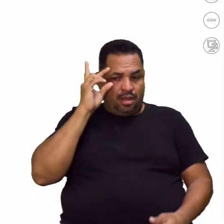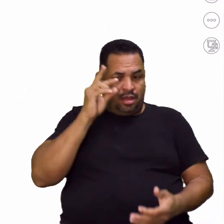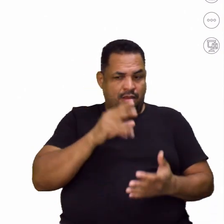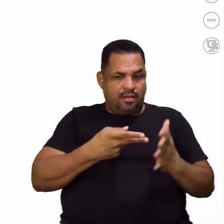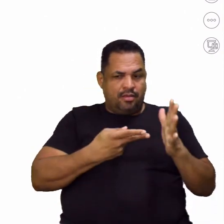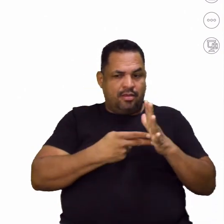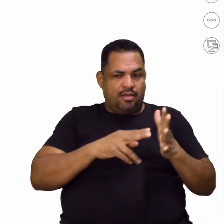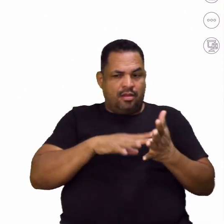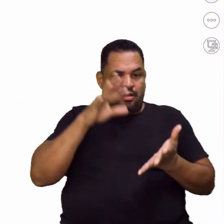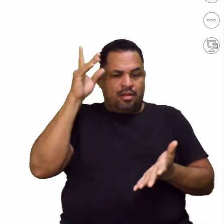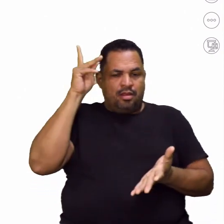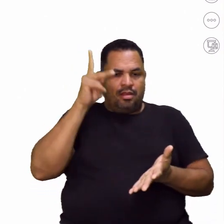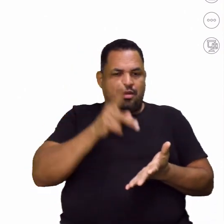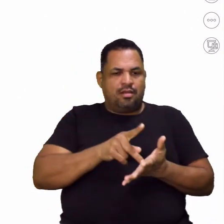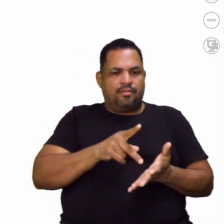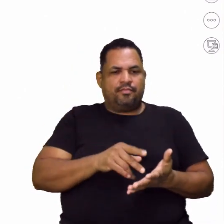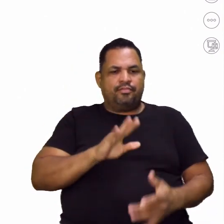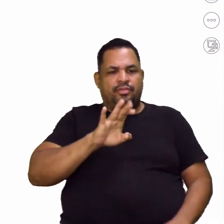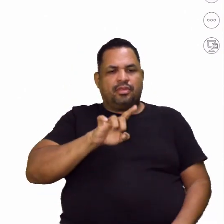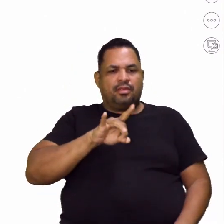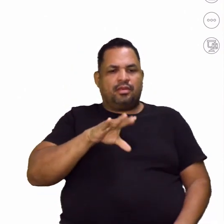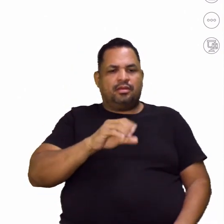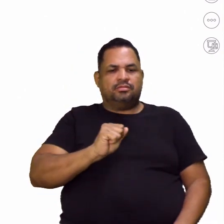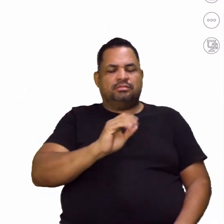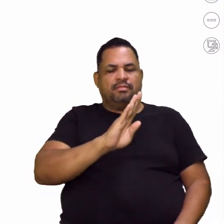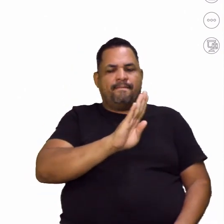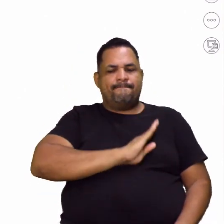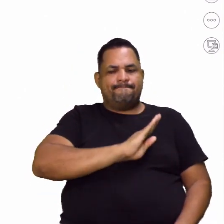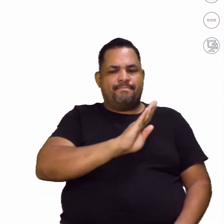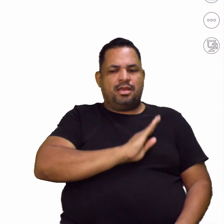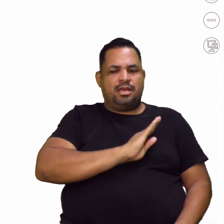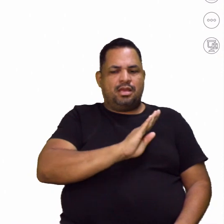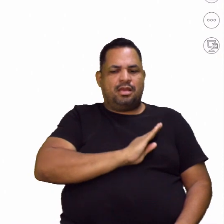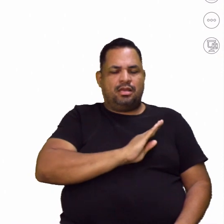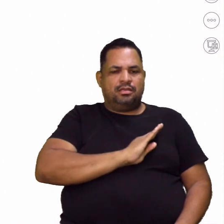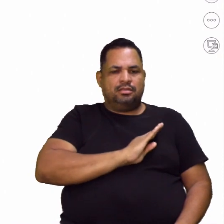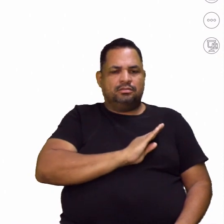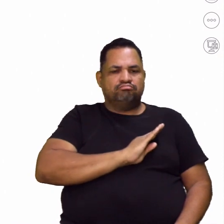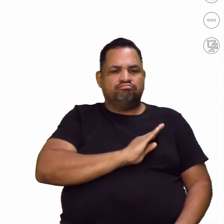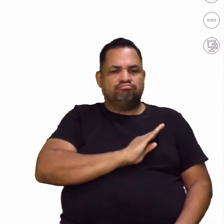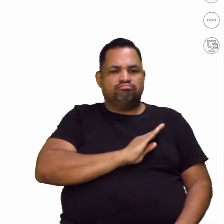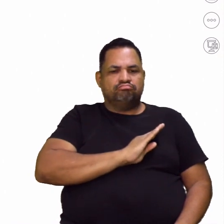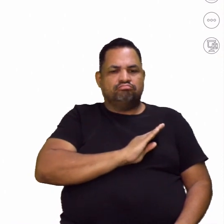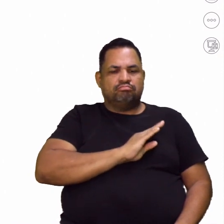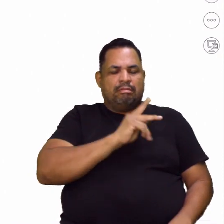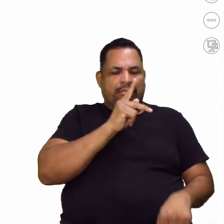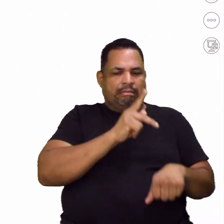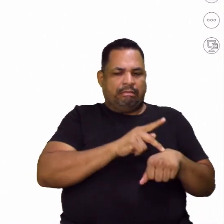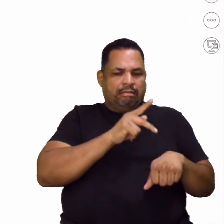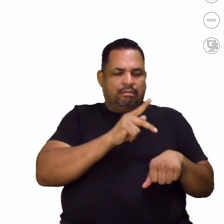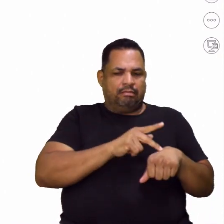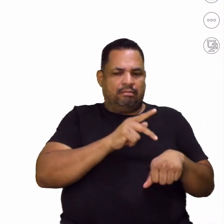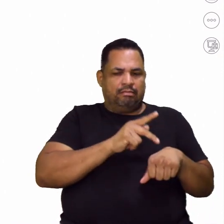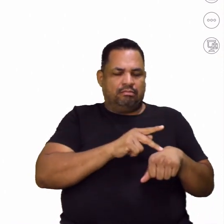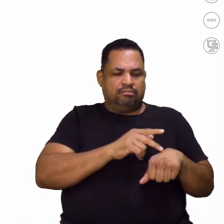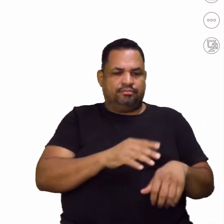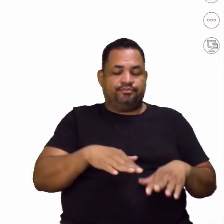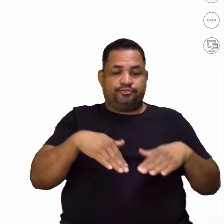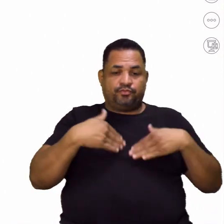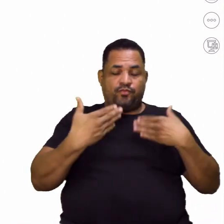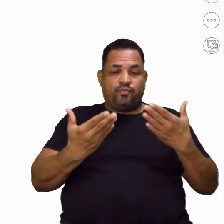Aí, Ênion tem um coração de pedra. Qual é a